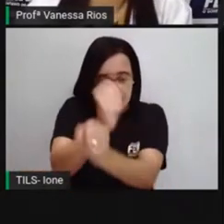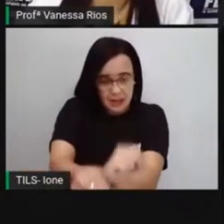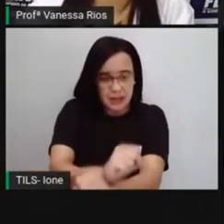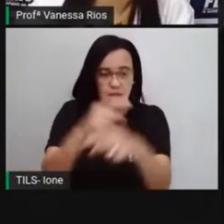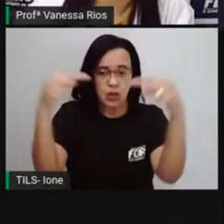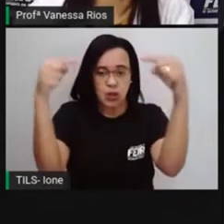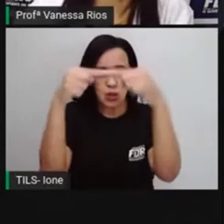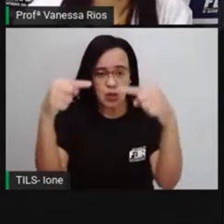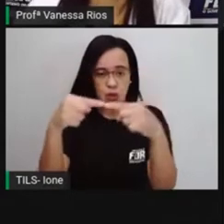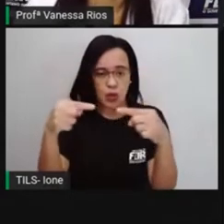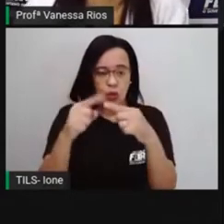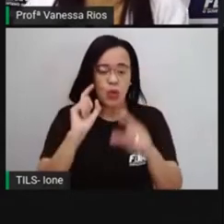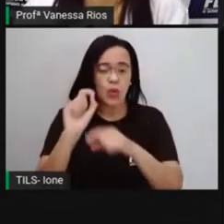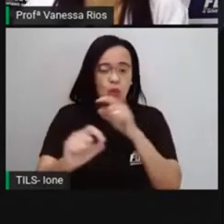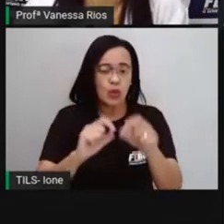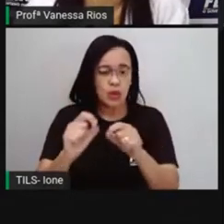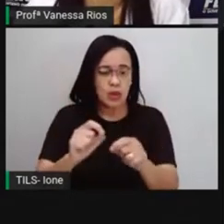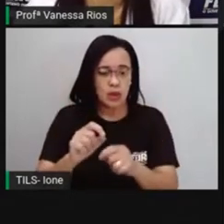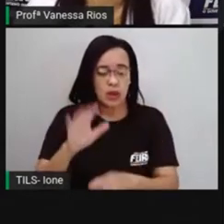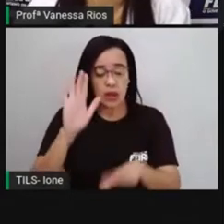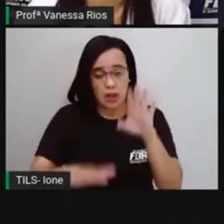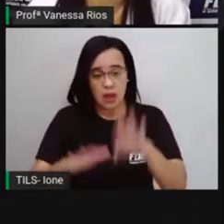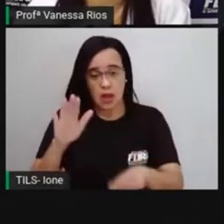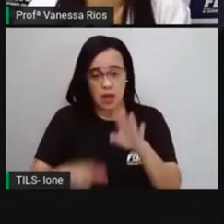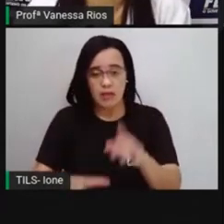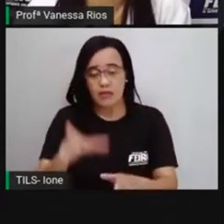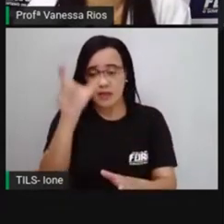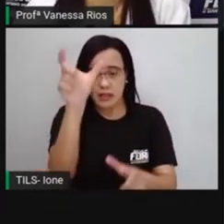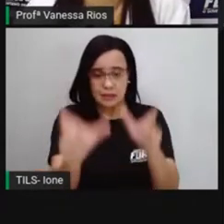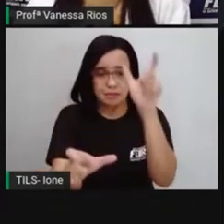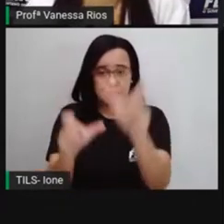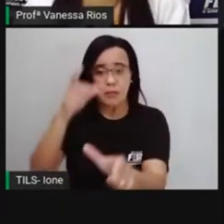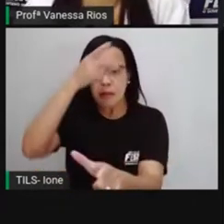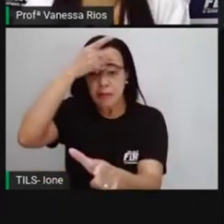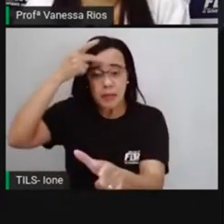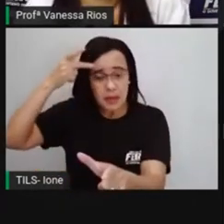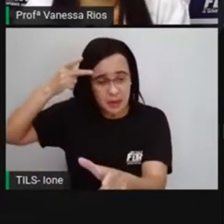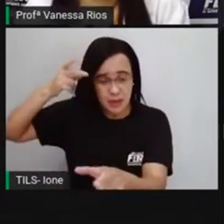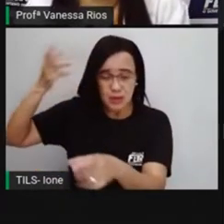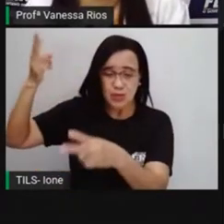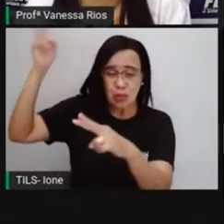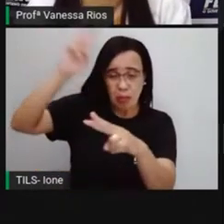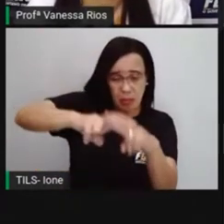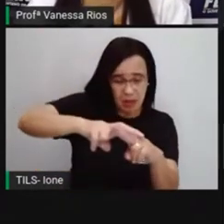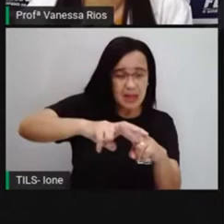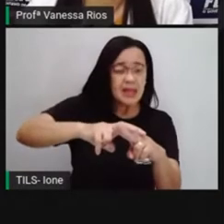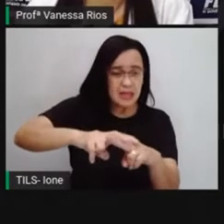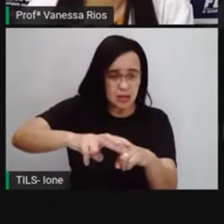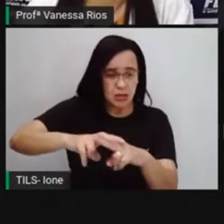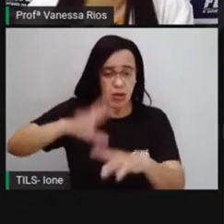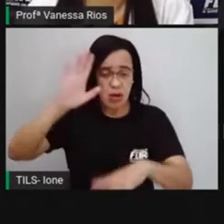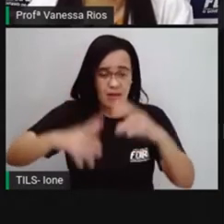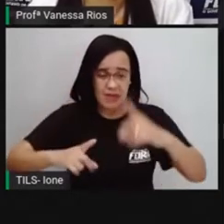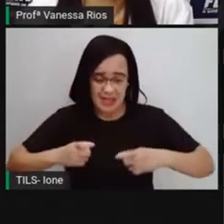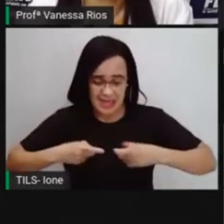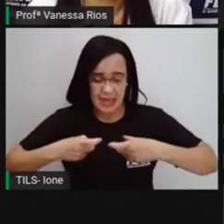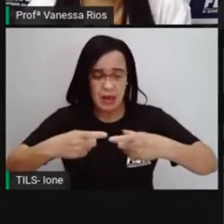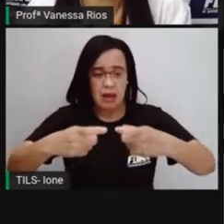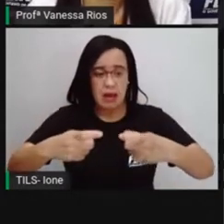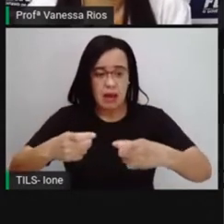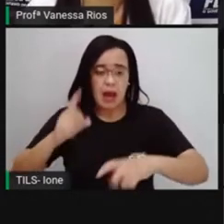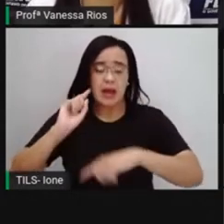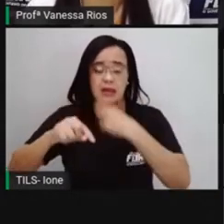aos prisioneiros de guerra, ou então a condições das próprias classes sociais, das divisões de classes